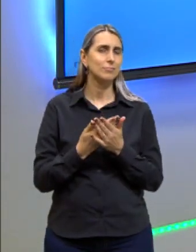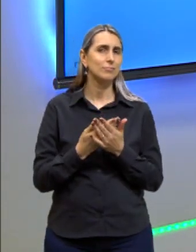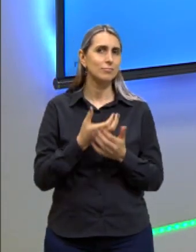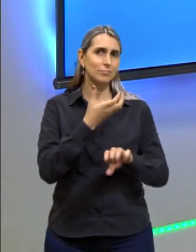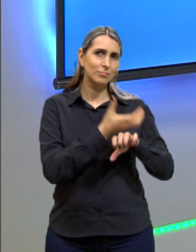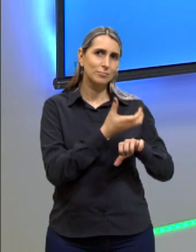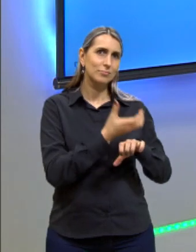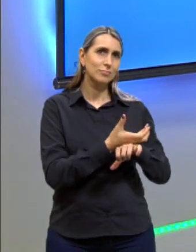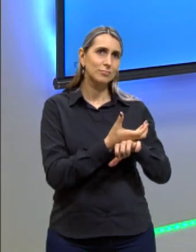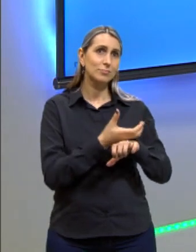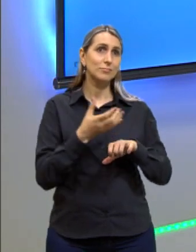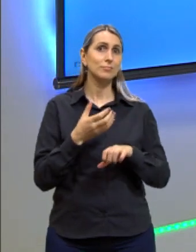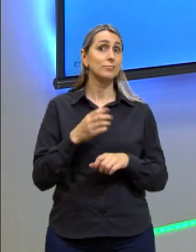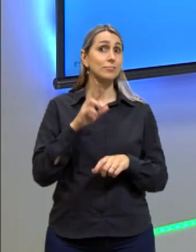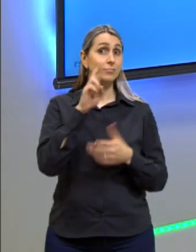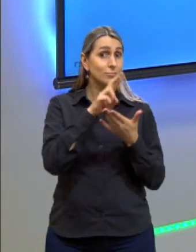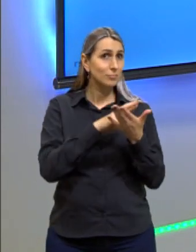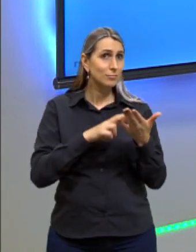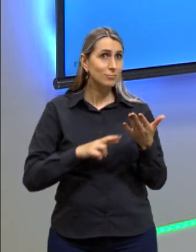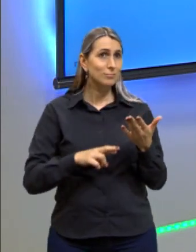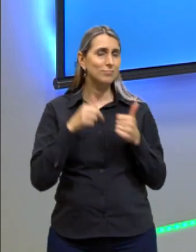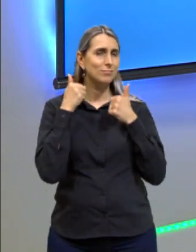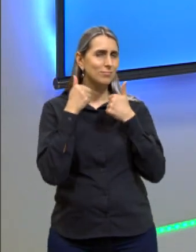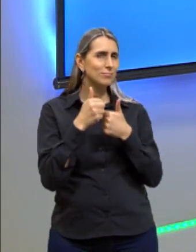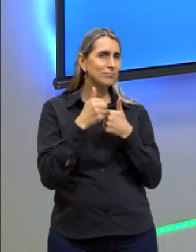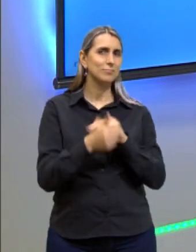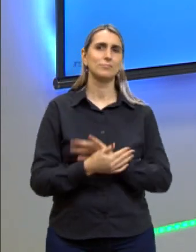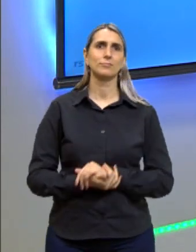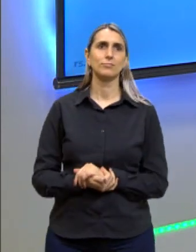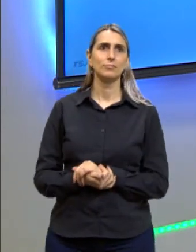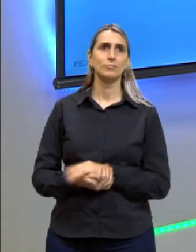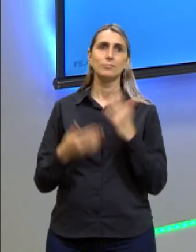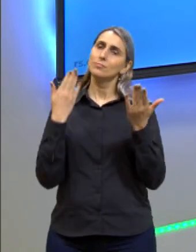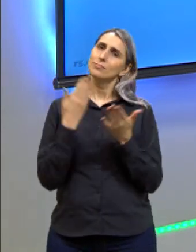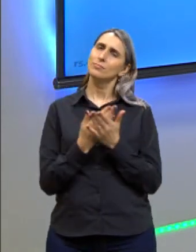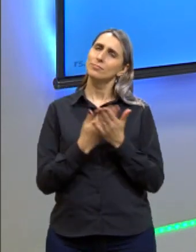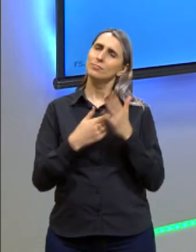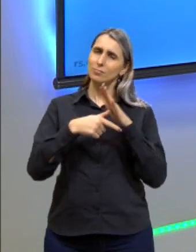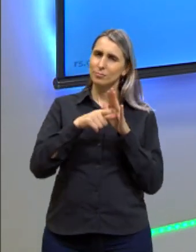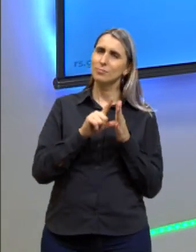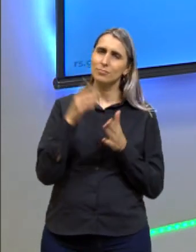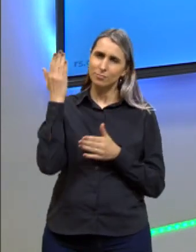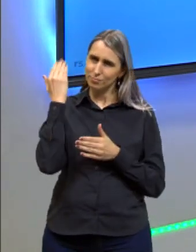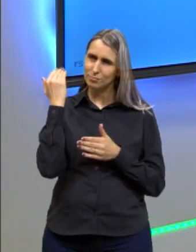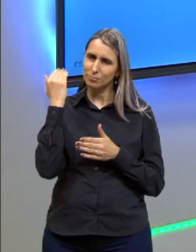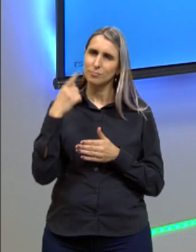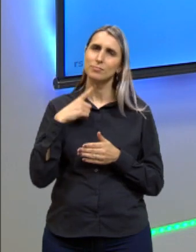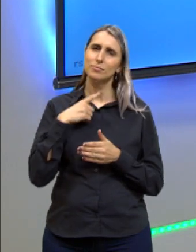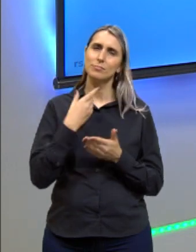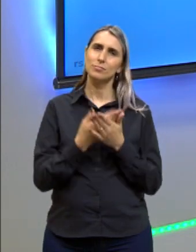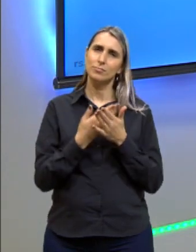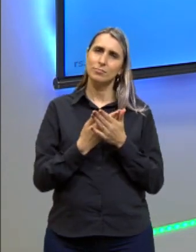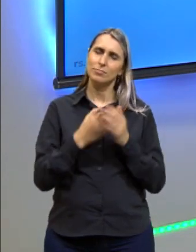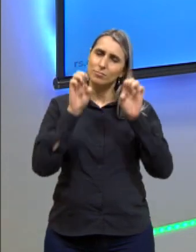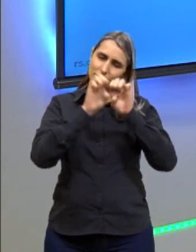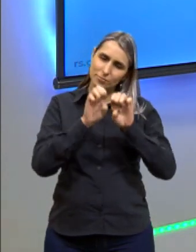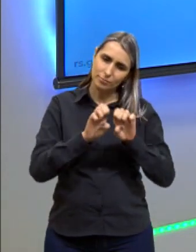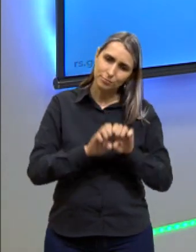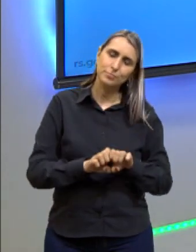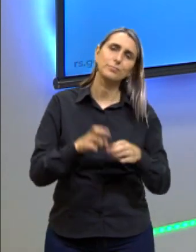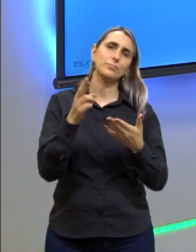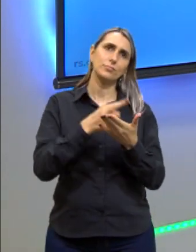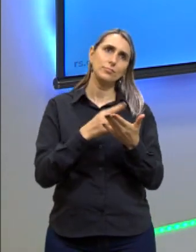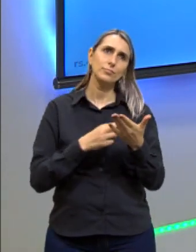componente curricular de redação, beleza, galera? Nas aulas anteriores, então, como a gente já tinha visto toda a estrutura da